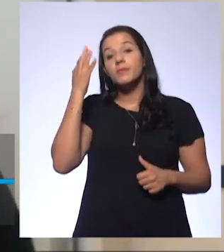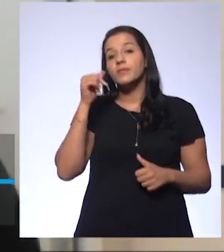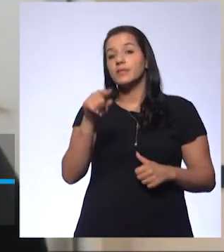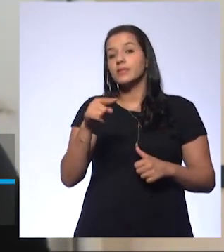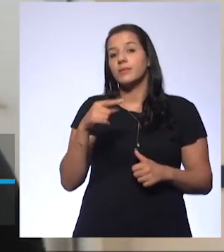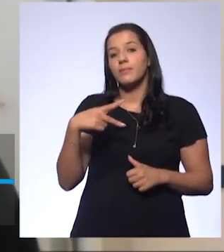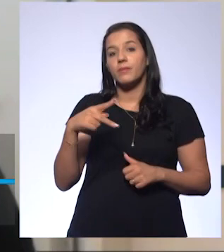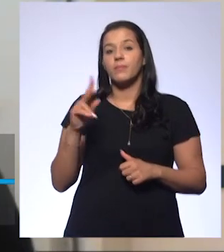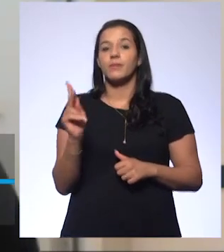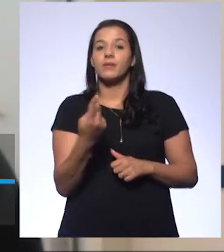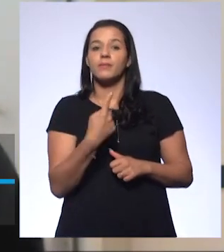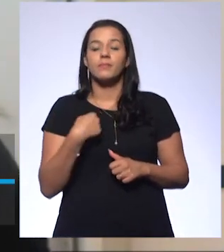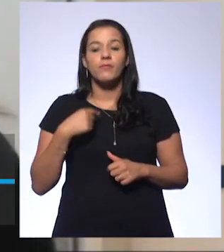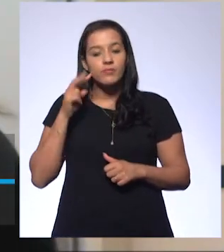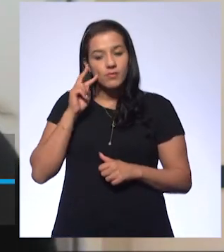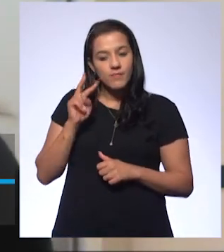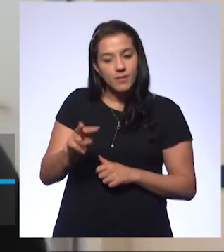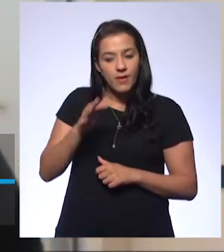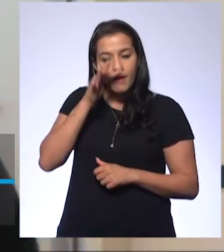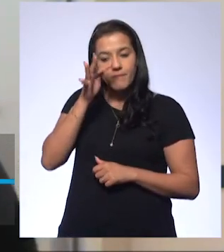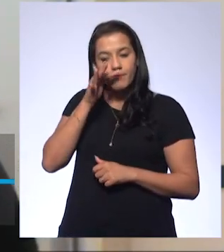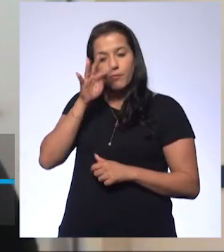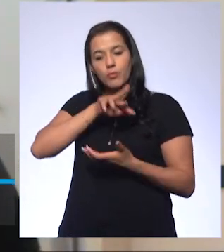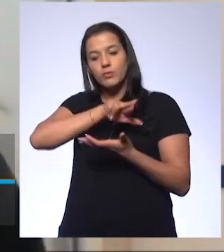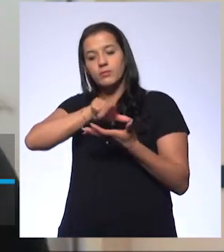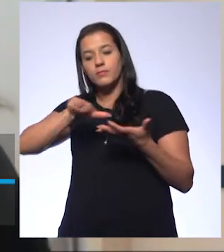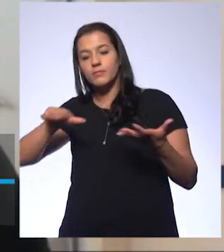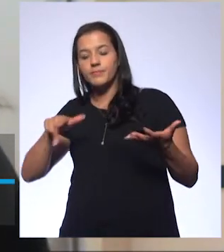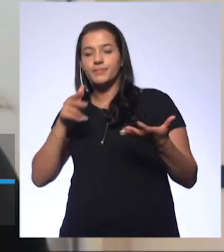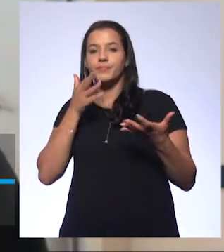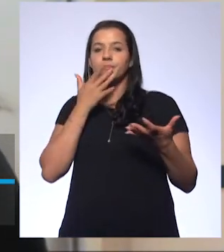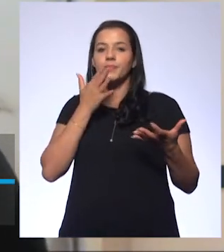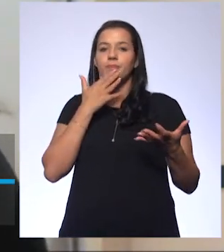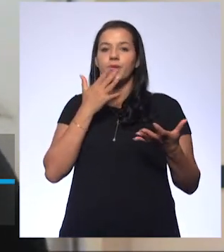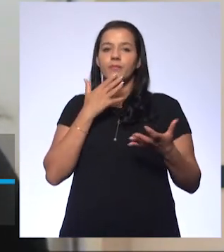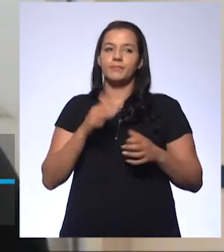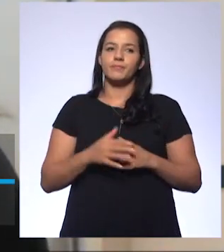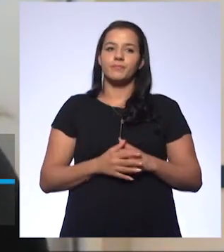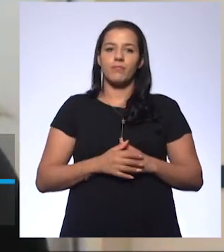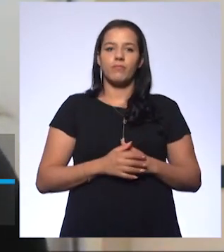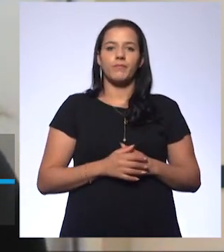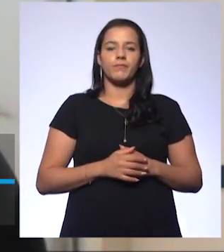observando a tonalidade das flores que ali estão nascendo.